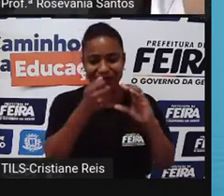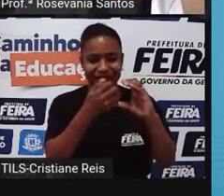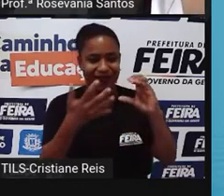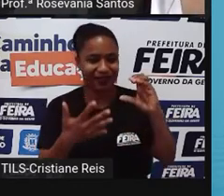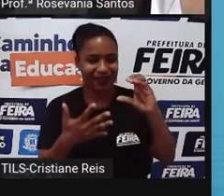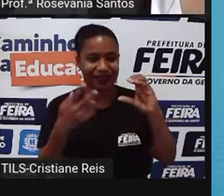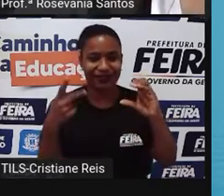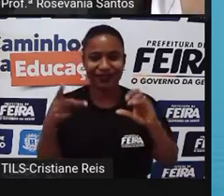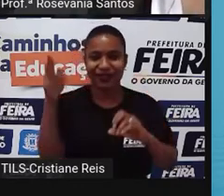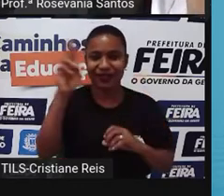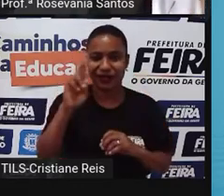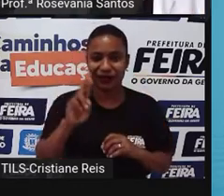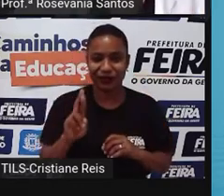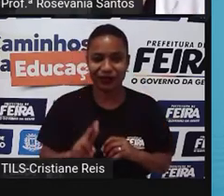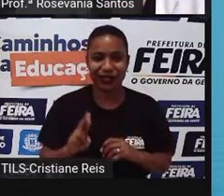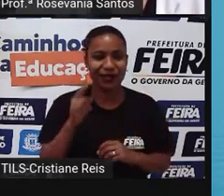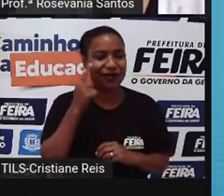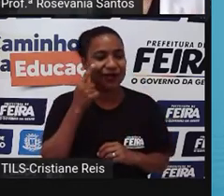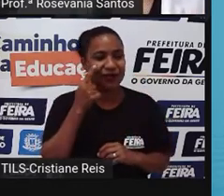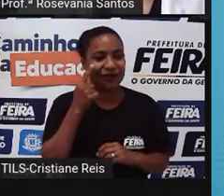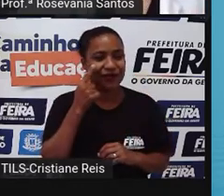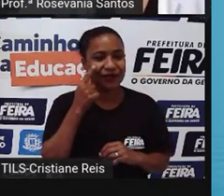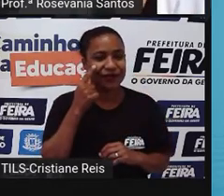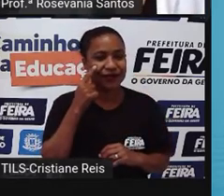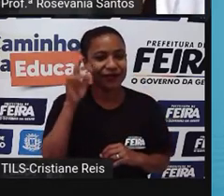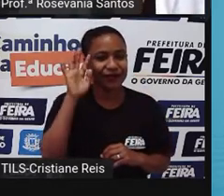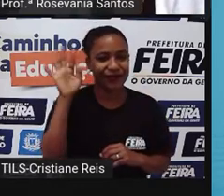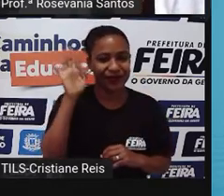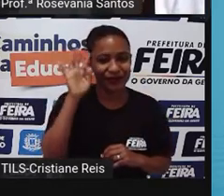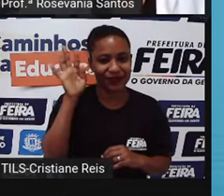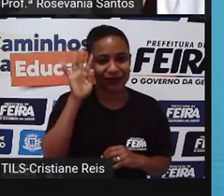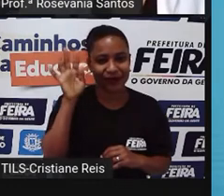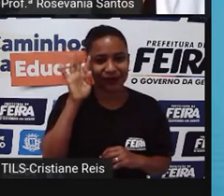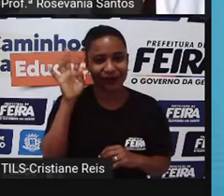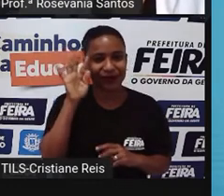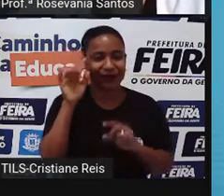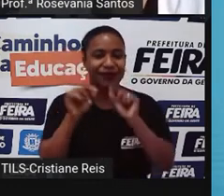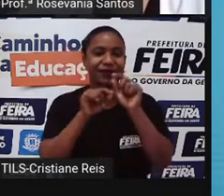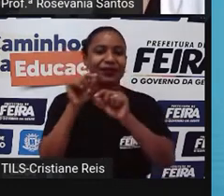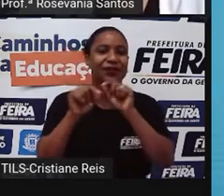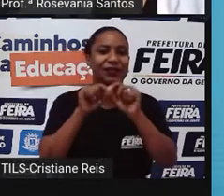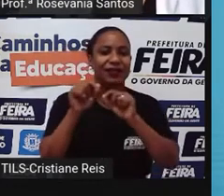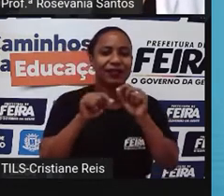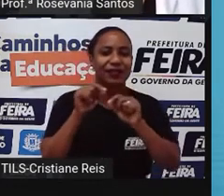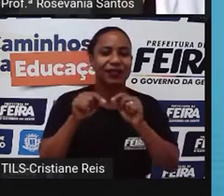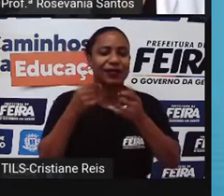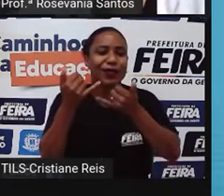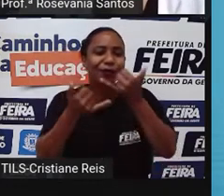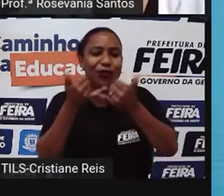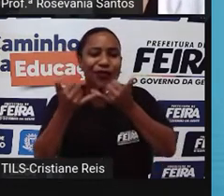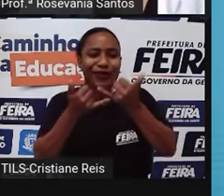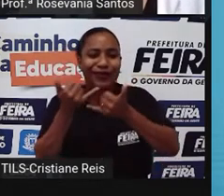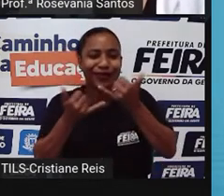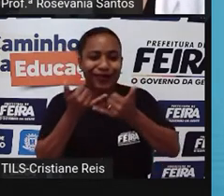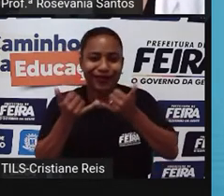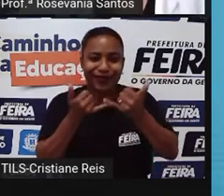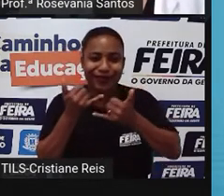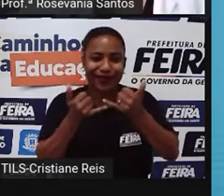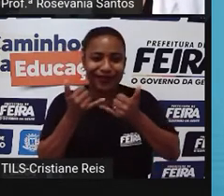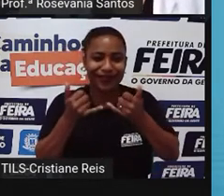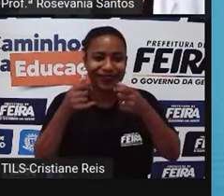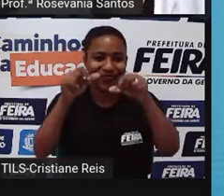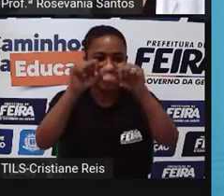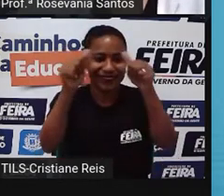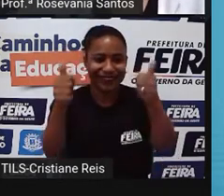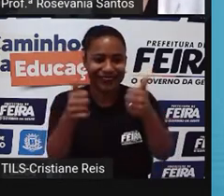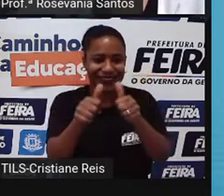Eu vou dar aqui um tempinho para você ir pensando, né? Será que você lembra como é o nome dessas bonequinhas aqui, Dessas bonequinhas